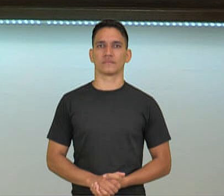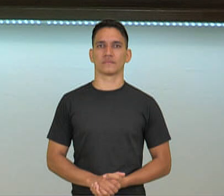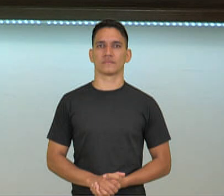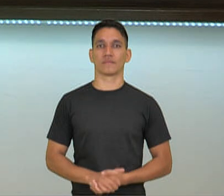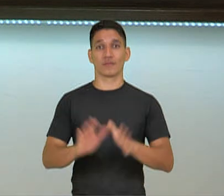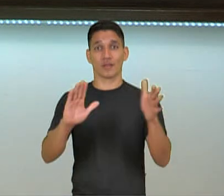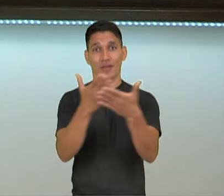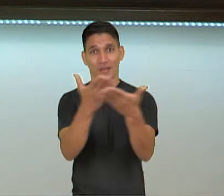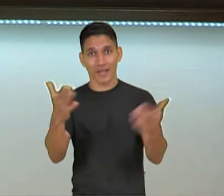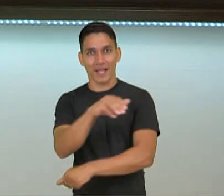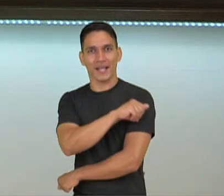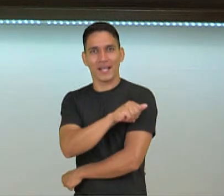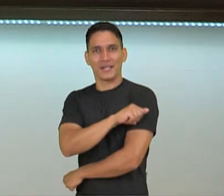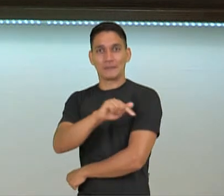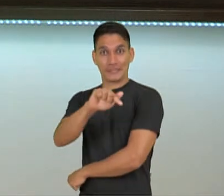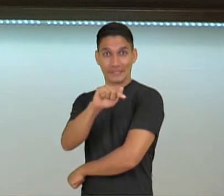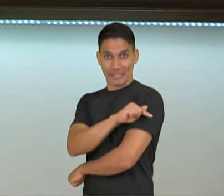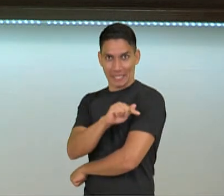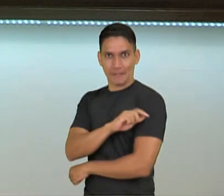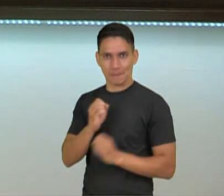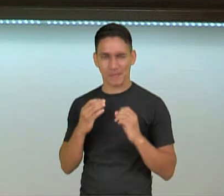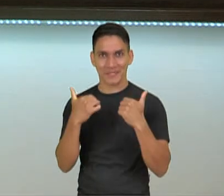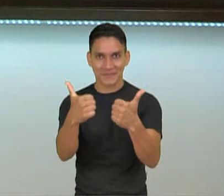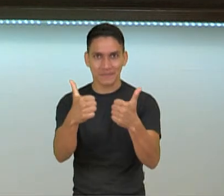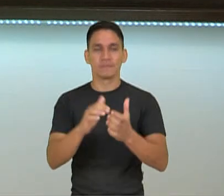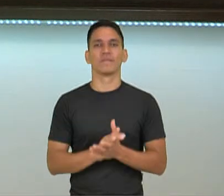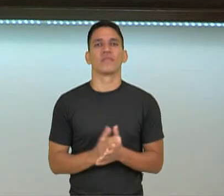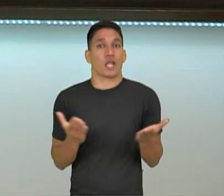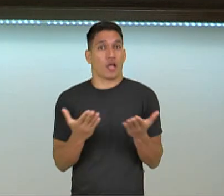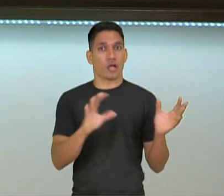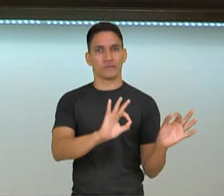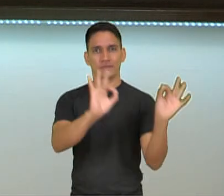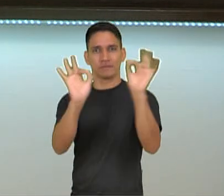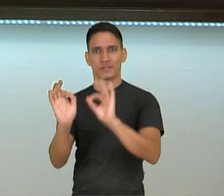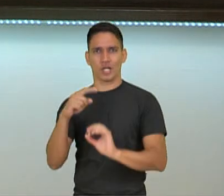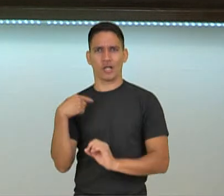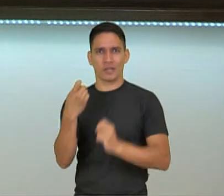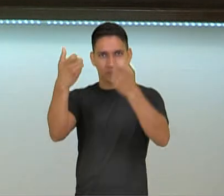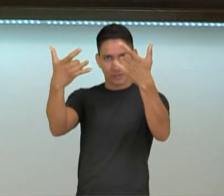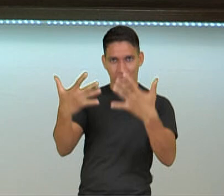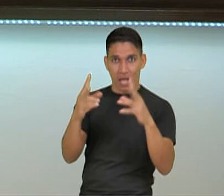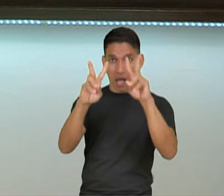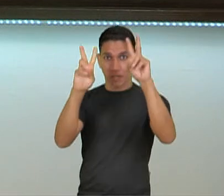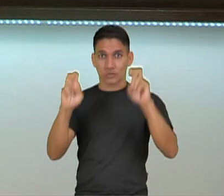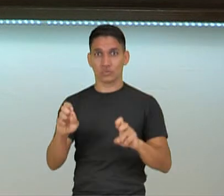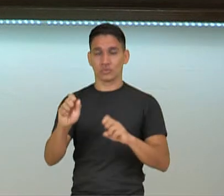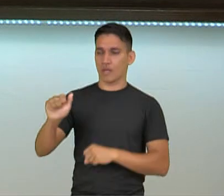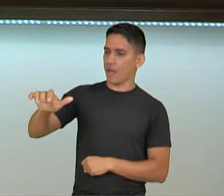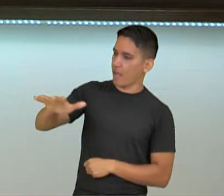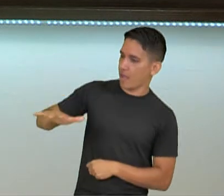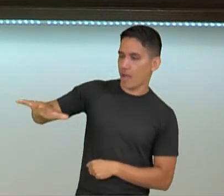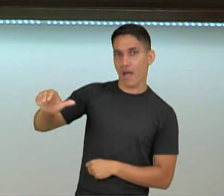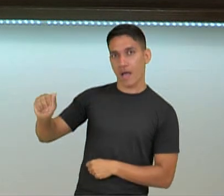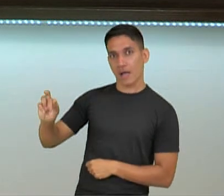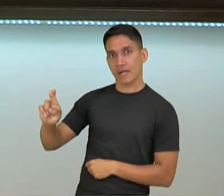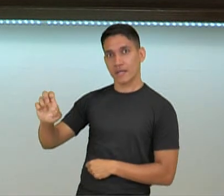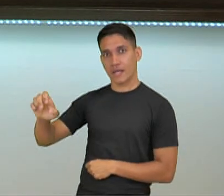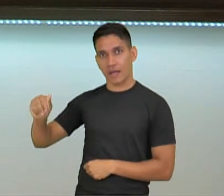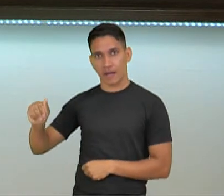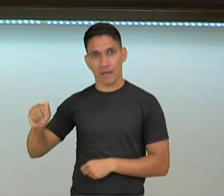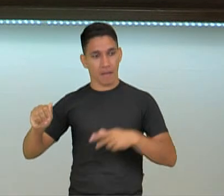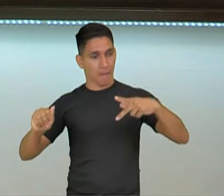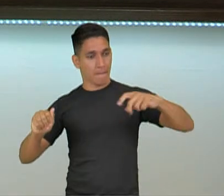Olá, estudantes do sétimo ano, tudo bem? Nesse vídeo nós vamos falar sobre área e perímetro de